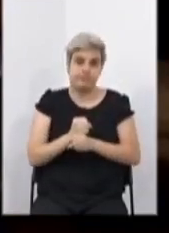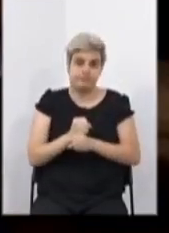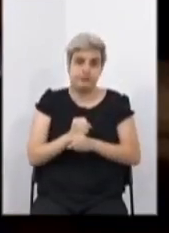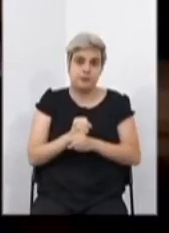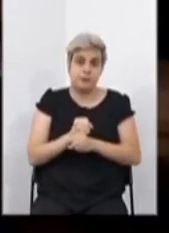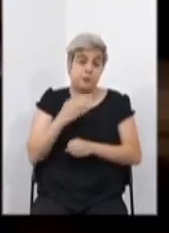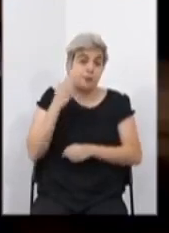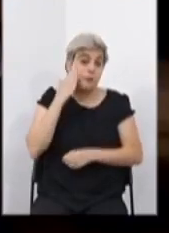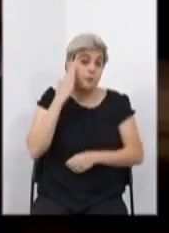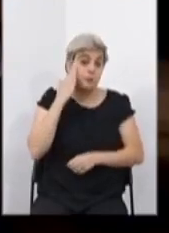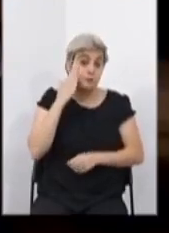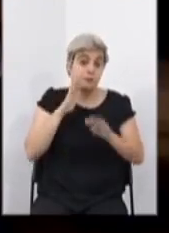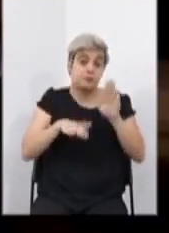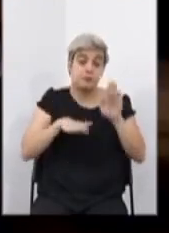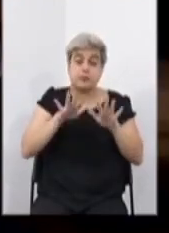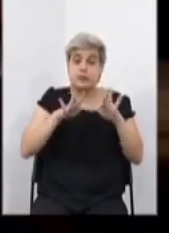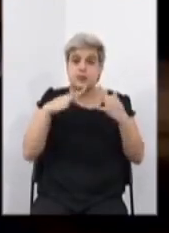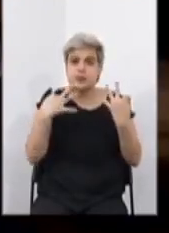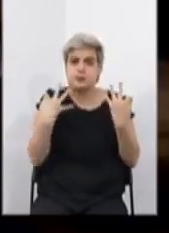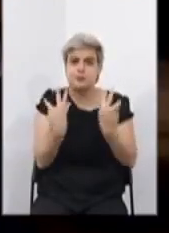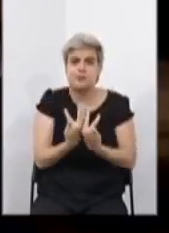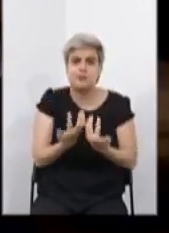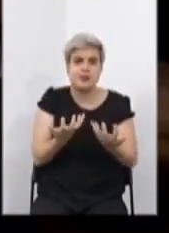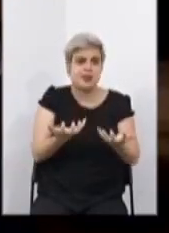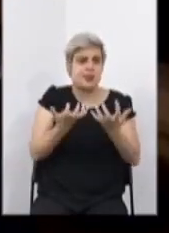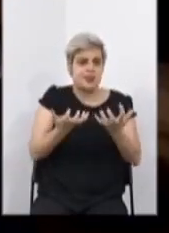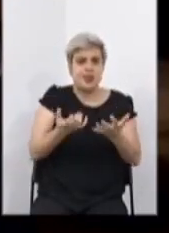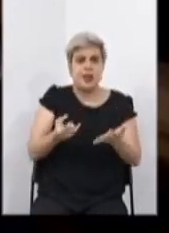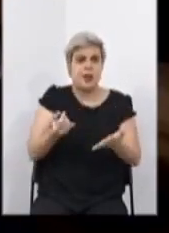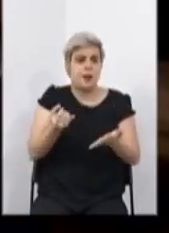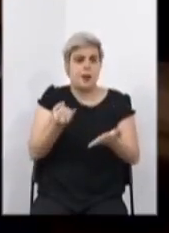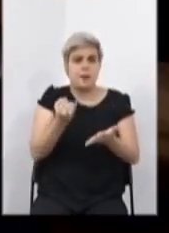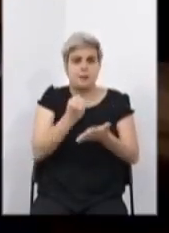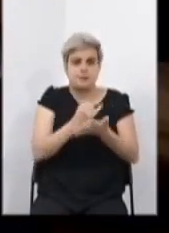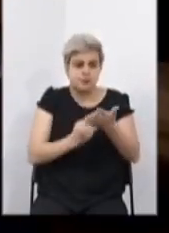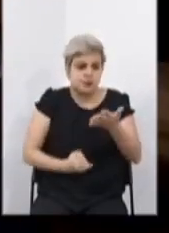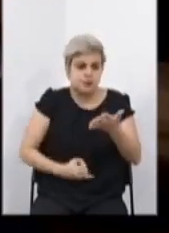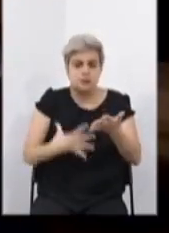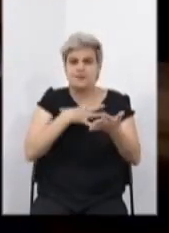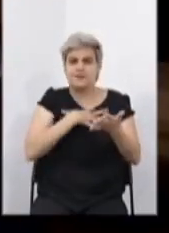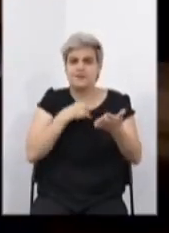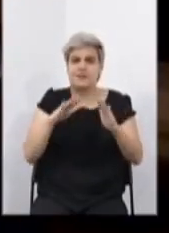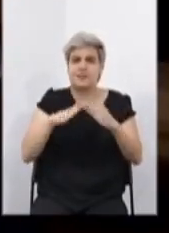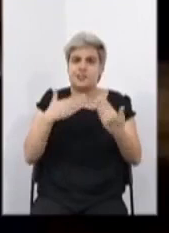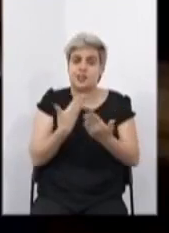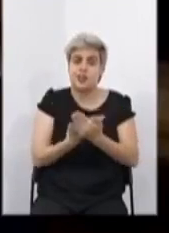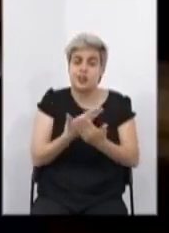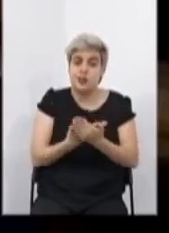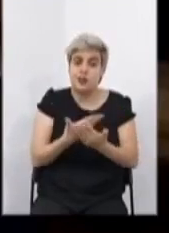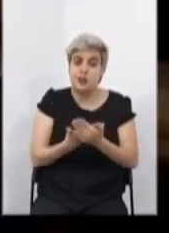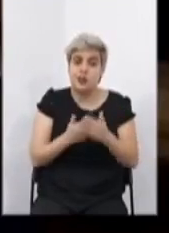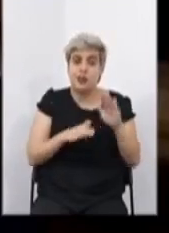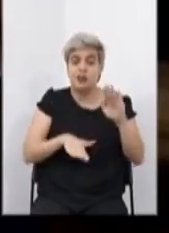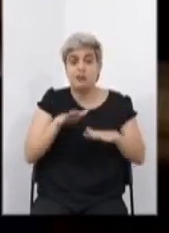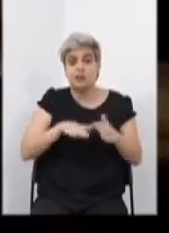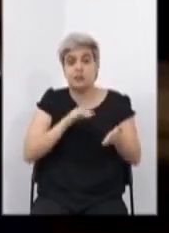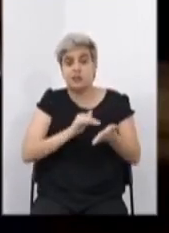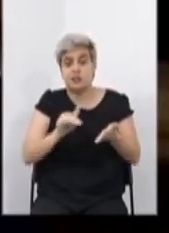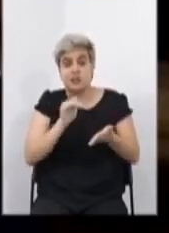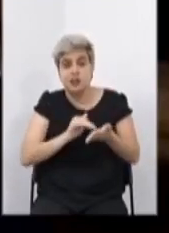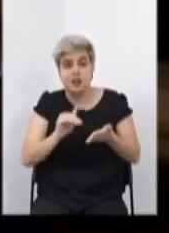muitas das famílias querem matricular o seu filho numa escola e a Secretaria, para poder